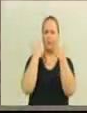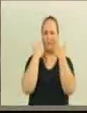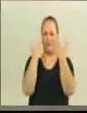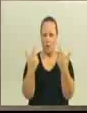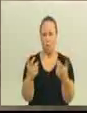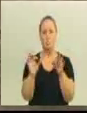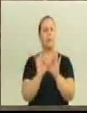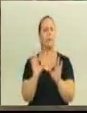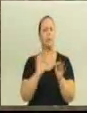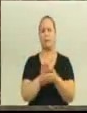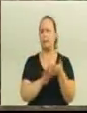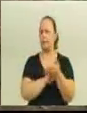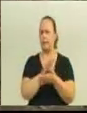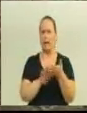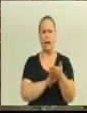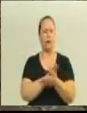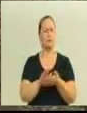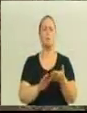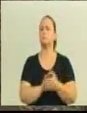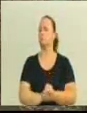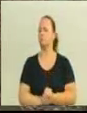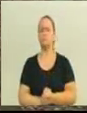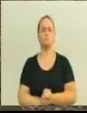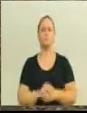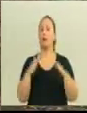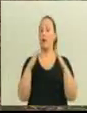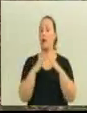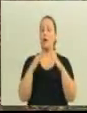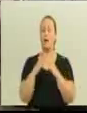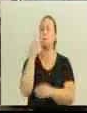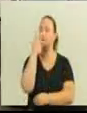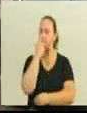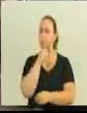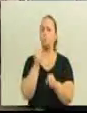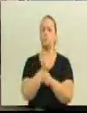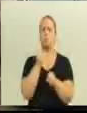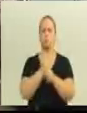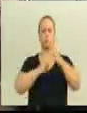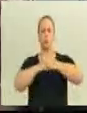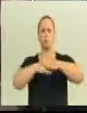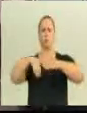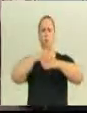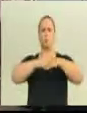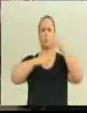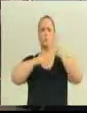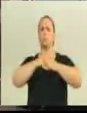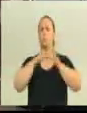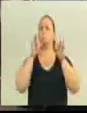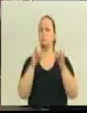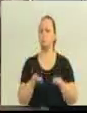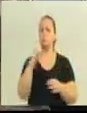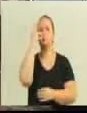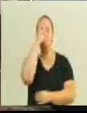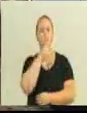as casas de material. Loteamento lindo, bonito, lugar